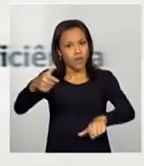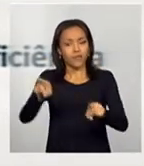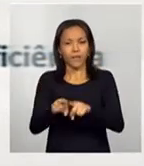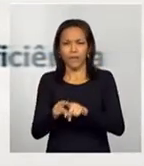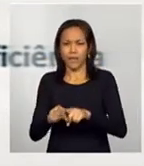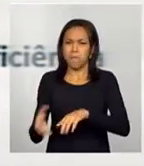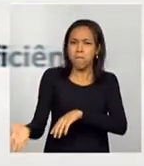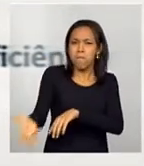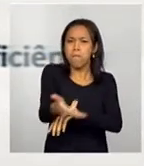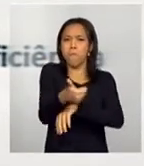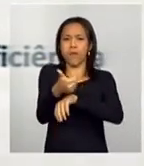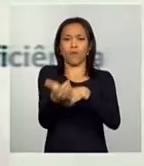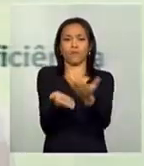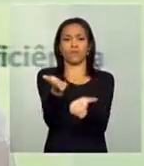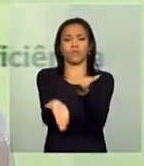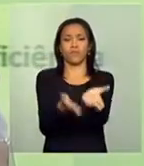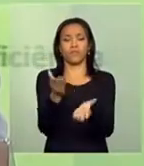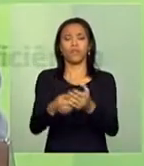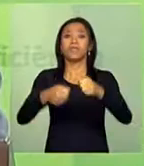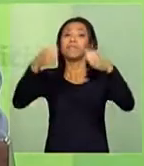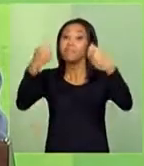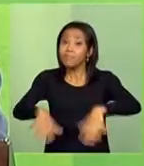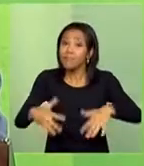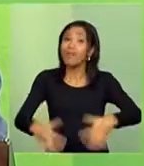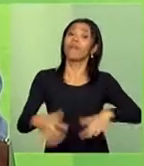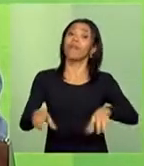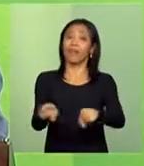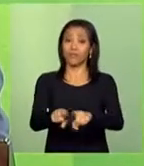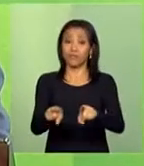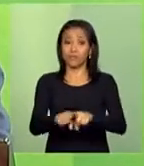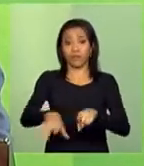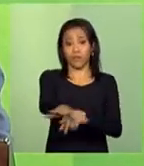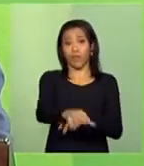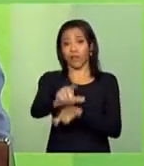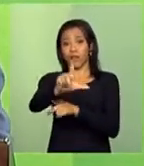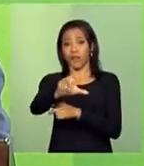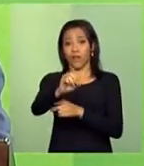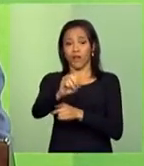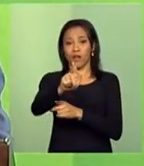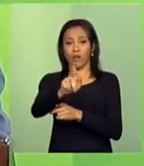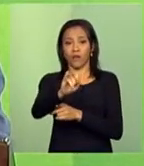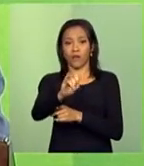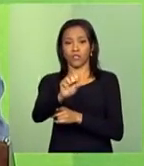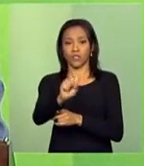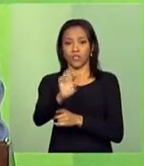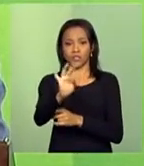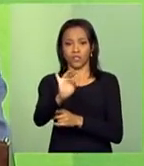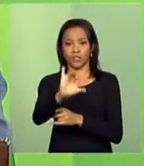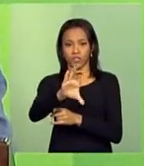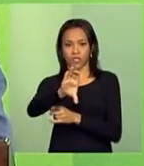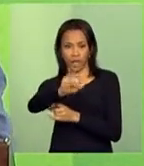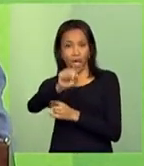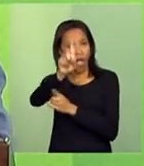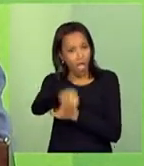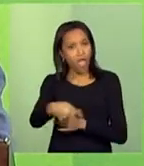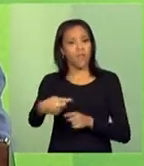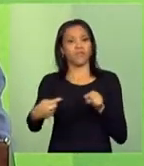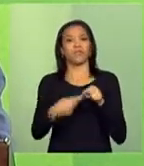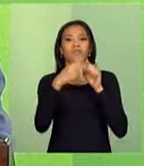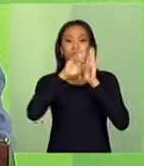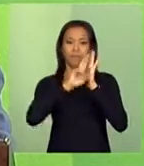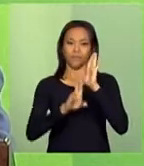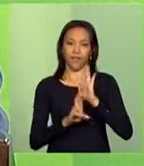eficiência e menor custo logístico. Era esse o mote da medida provisória e da lei